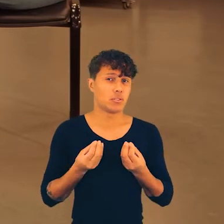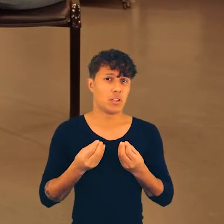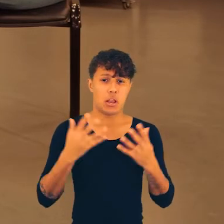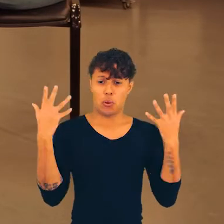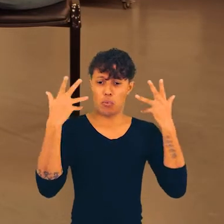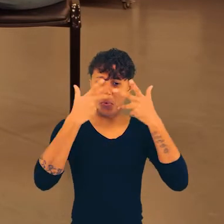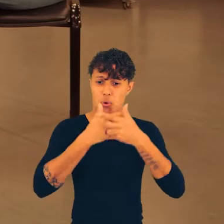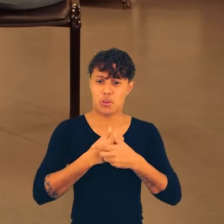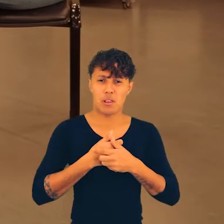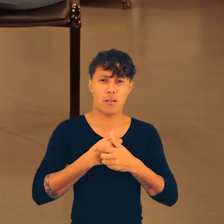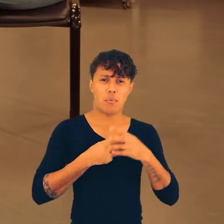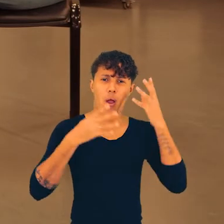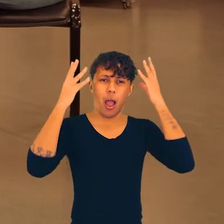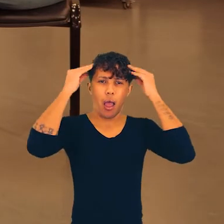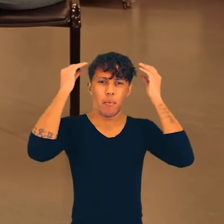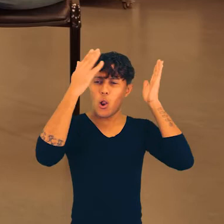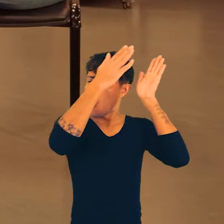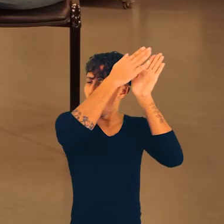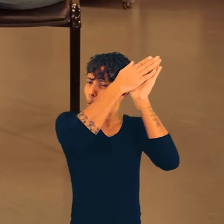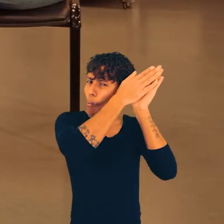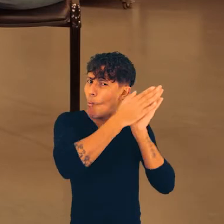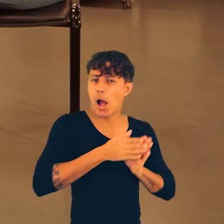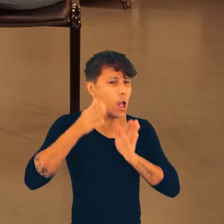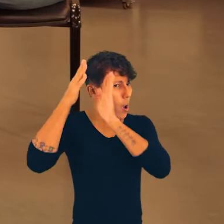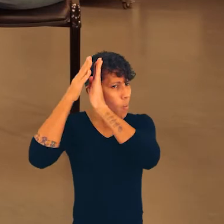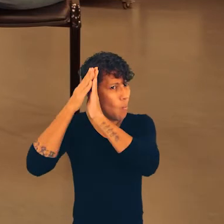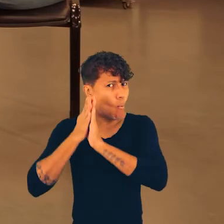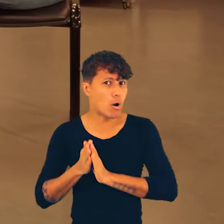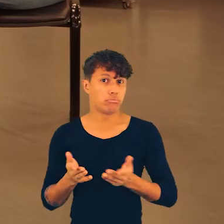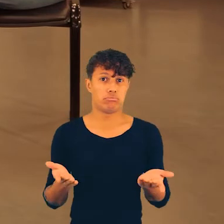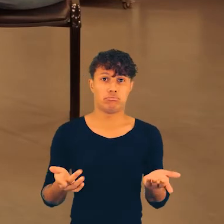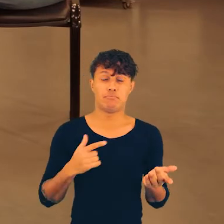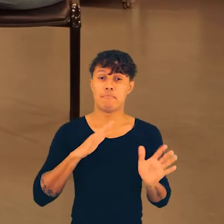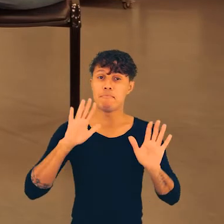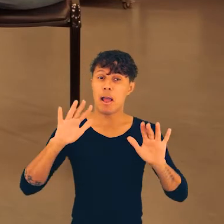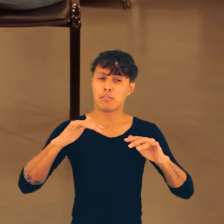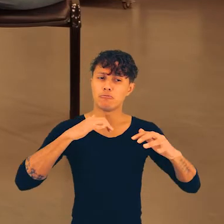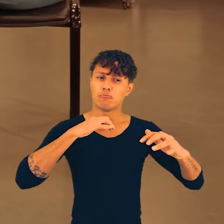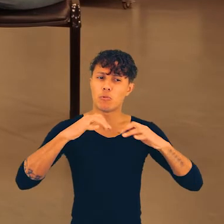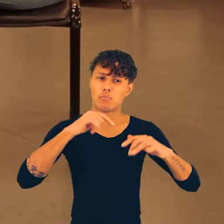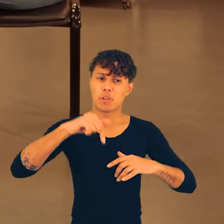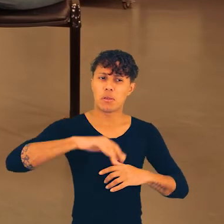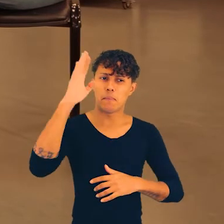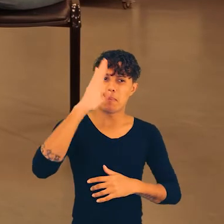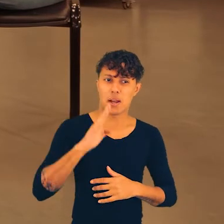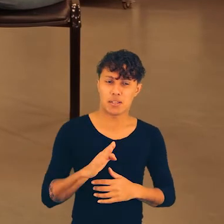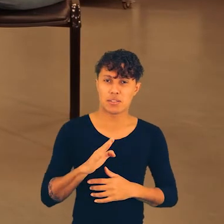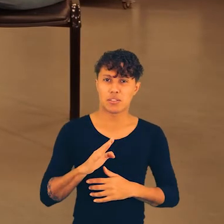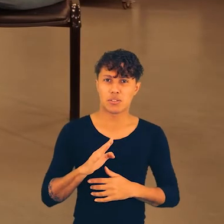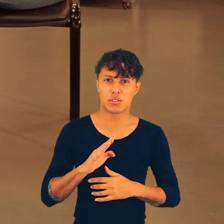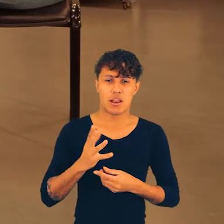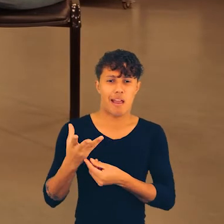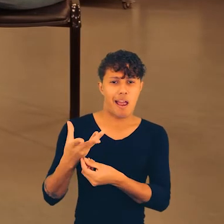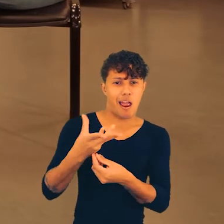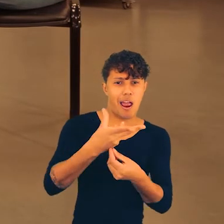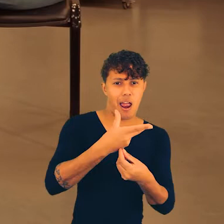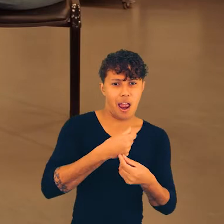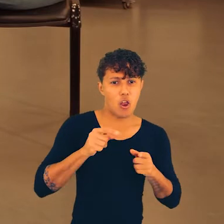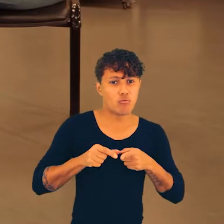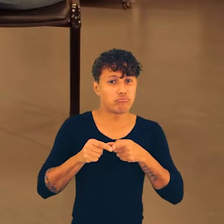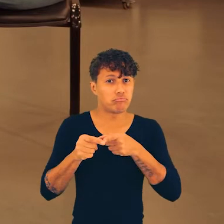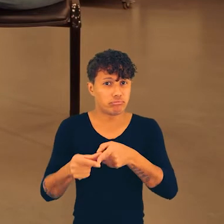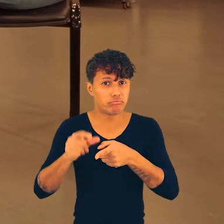muito tempo na minha vida, eu achava que eu só seria bonita se eu alisasse o meu cabelo, sabe? Mas aí, surgiu um movimento no